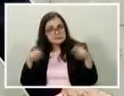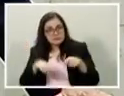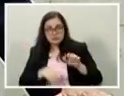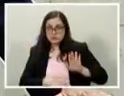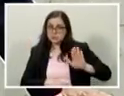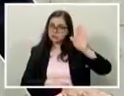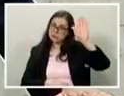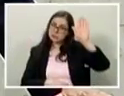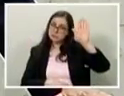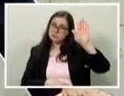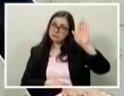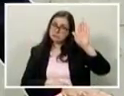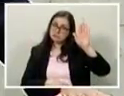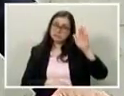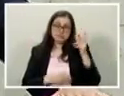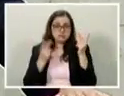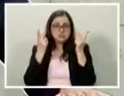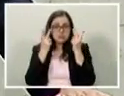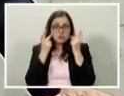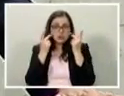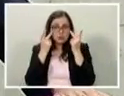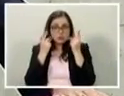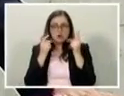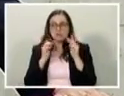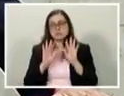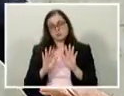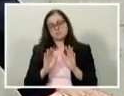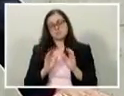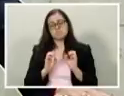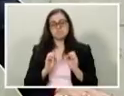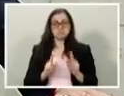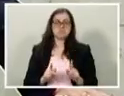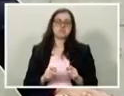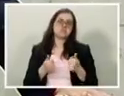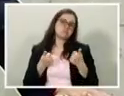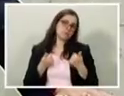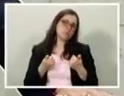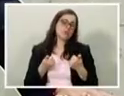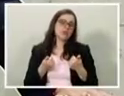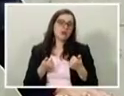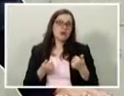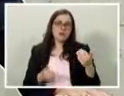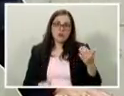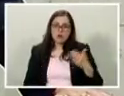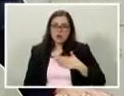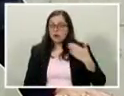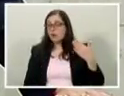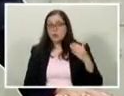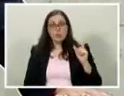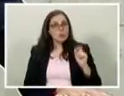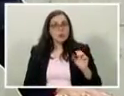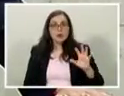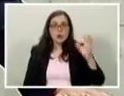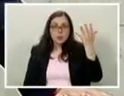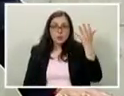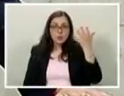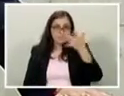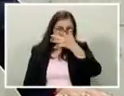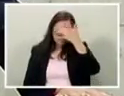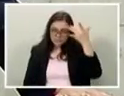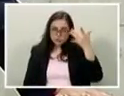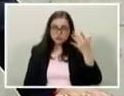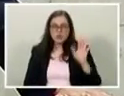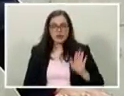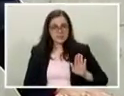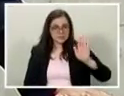candidato fosse o candidato natural. Bem, surpreendentemente, o que aconteceu é que alguém que foi candidato